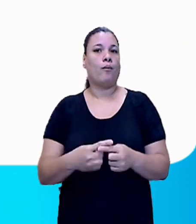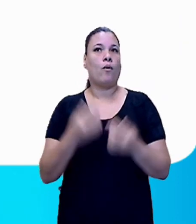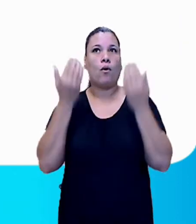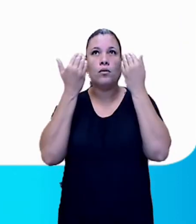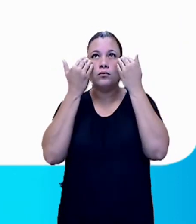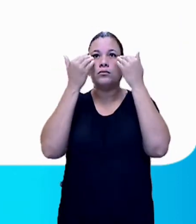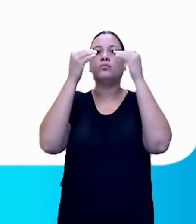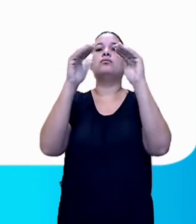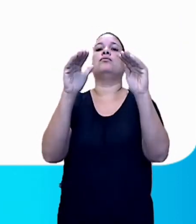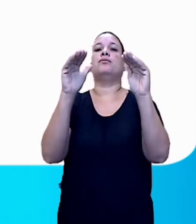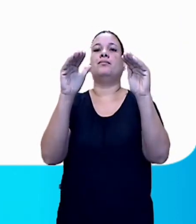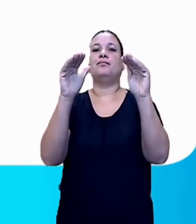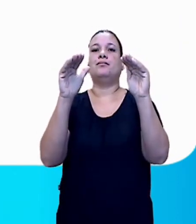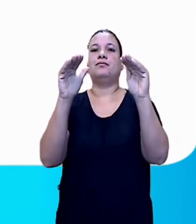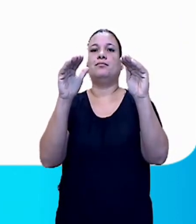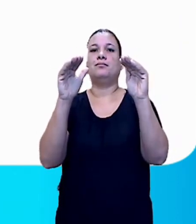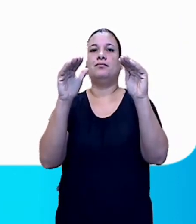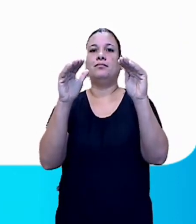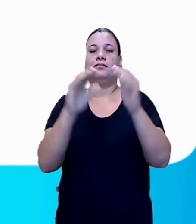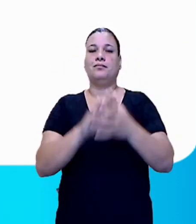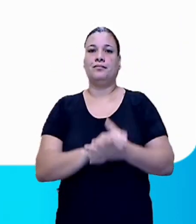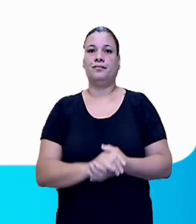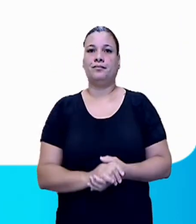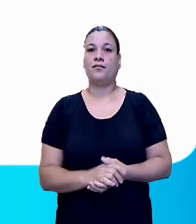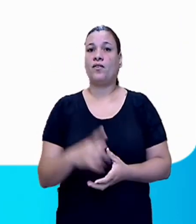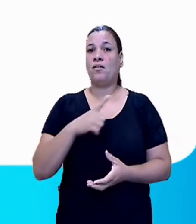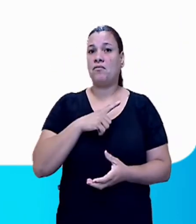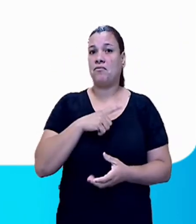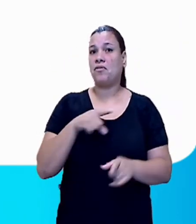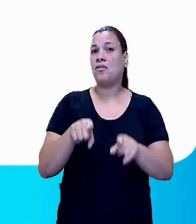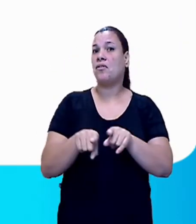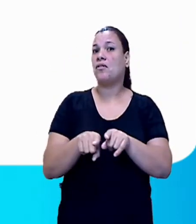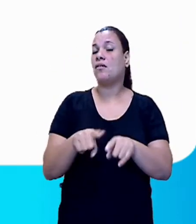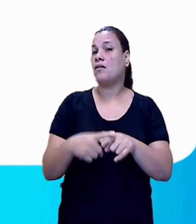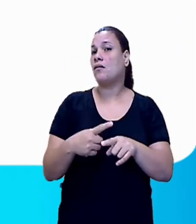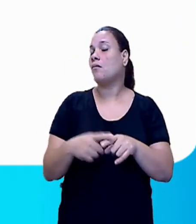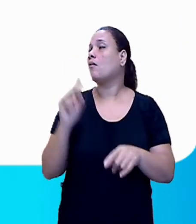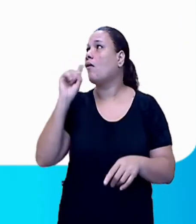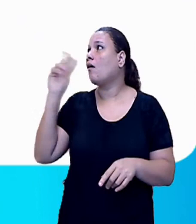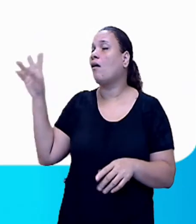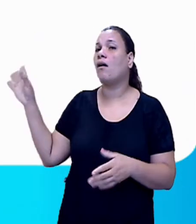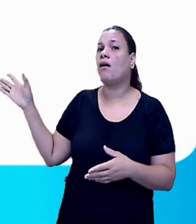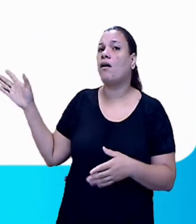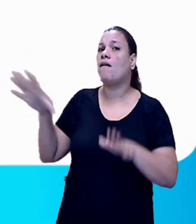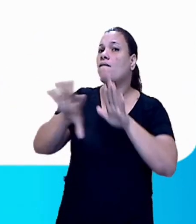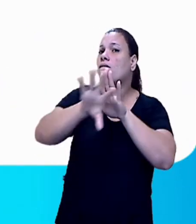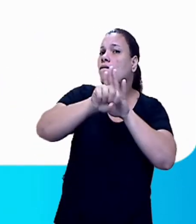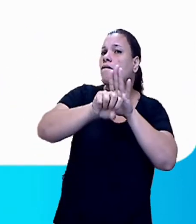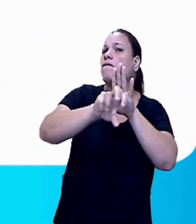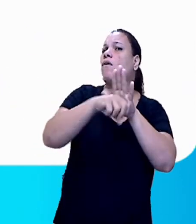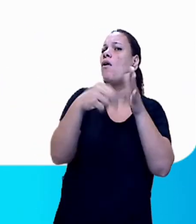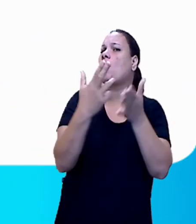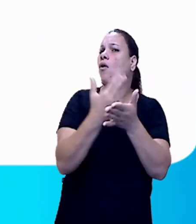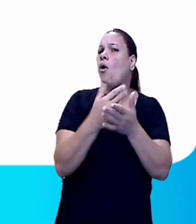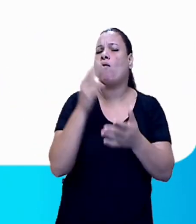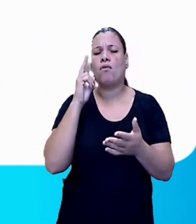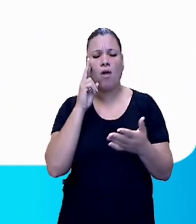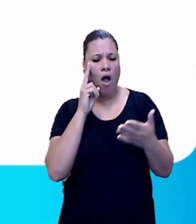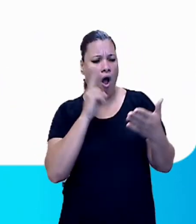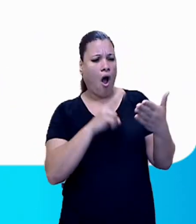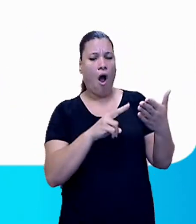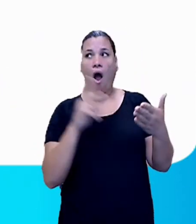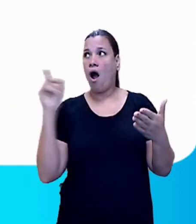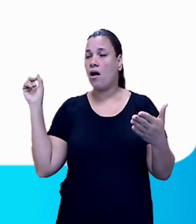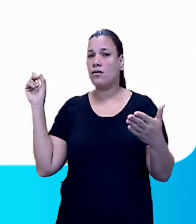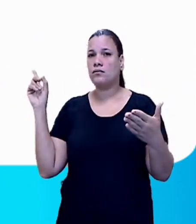Então, olha lá. Aqui nós temos uma figura, né? Que já nos dá água na boca, porque nós estamos vendo um chocolate. E